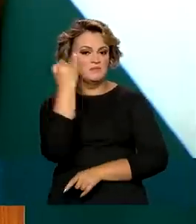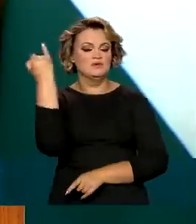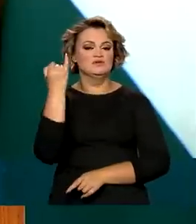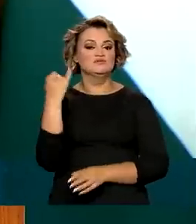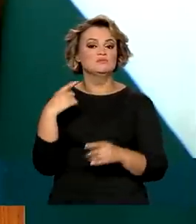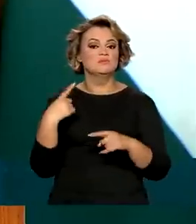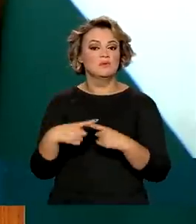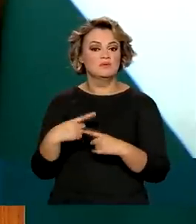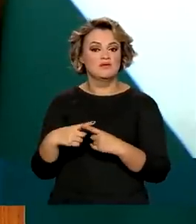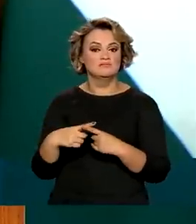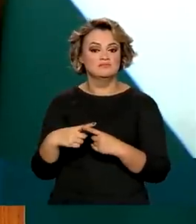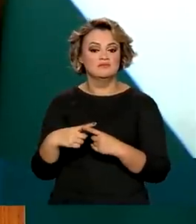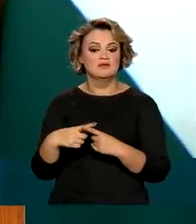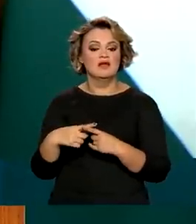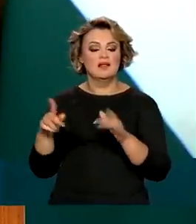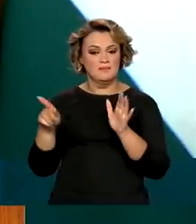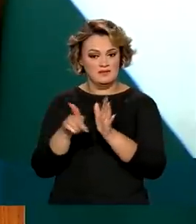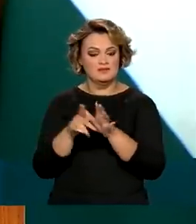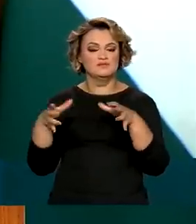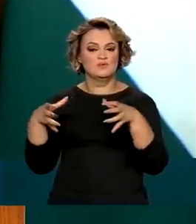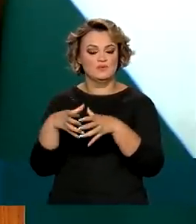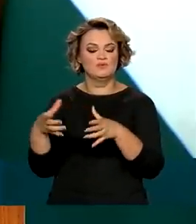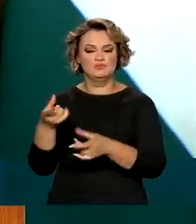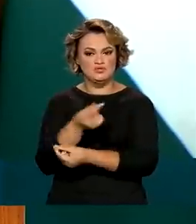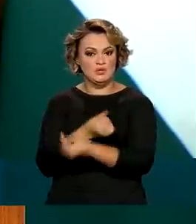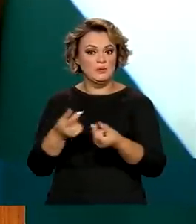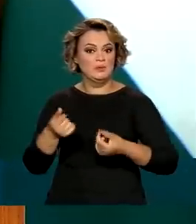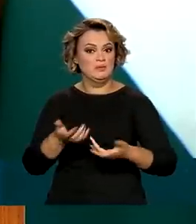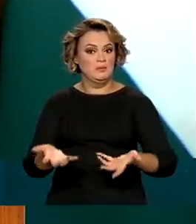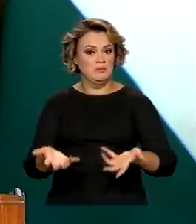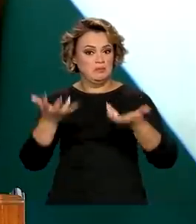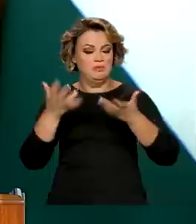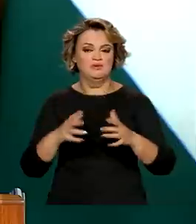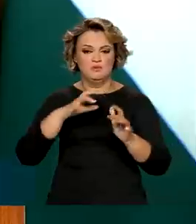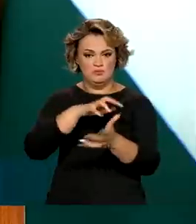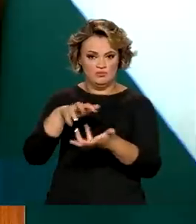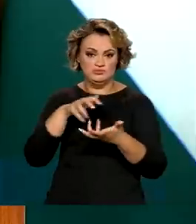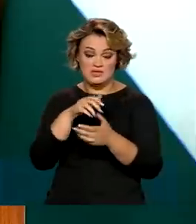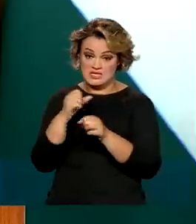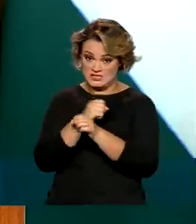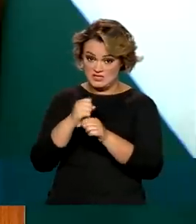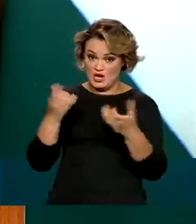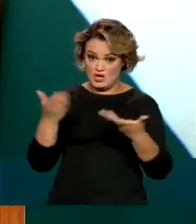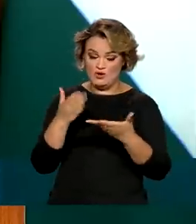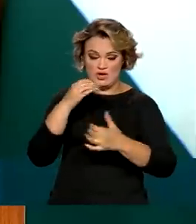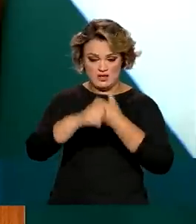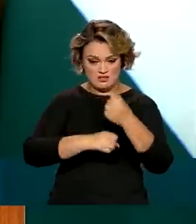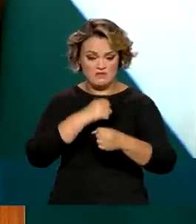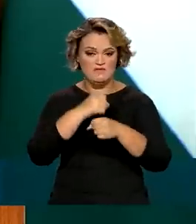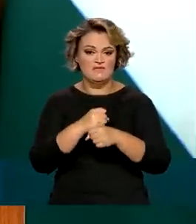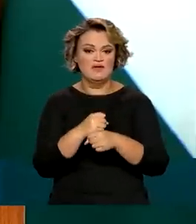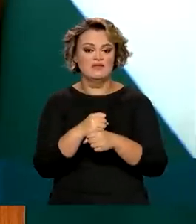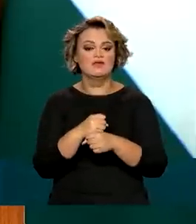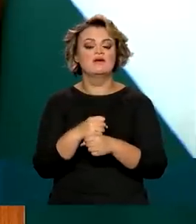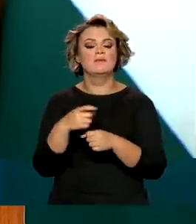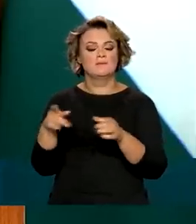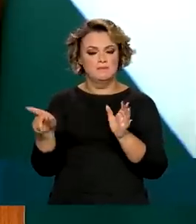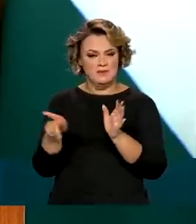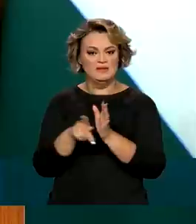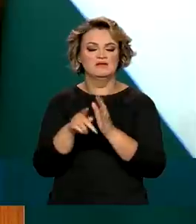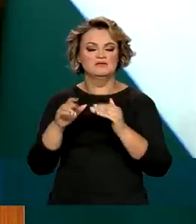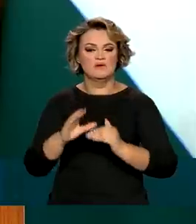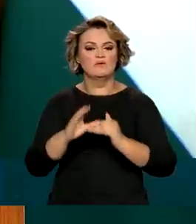membro do grupo de grandes economias do mundo. E neste ano e também no ano que vem é parte do